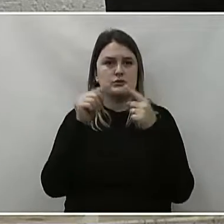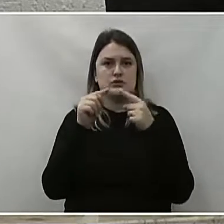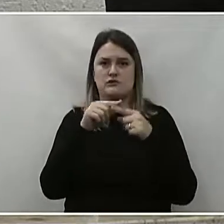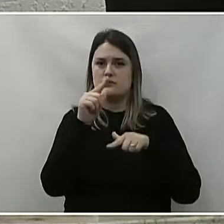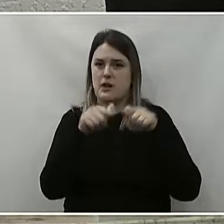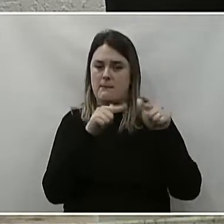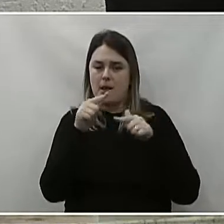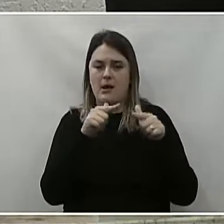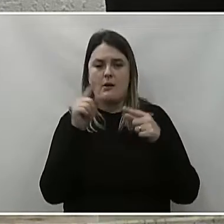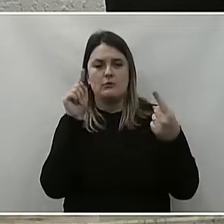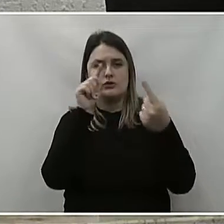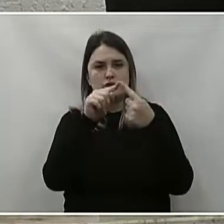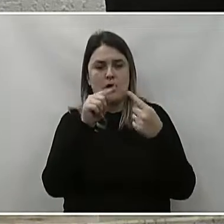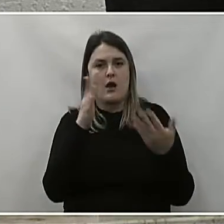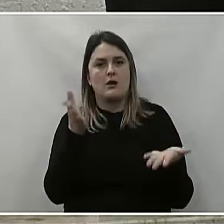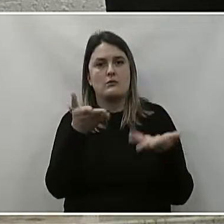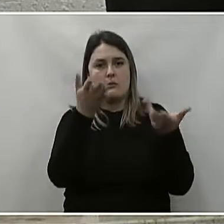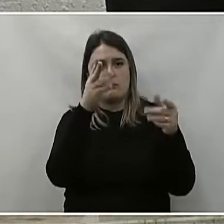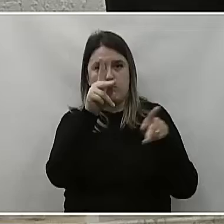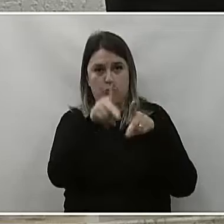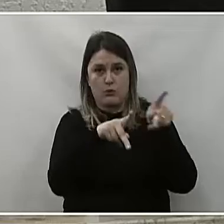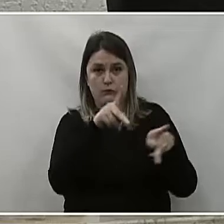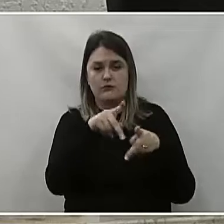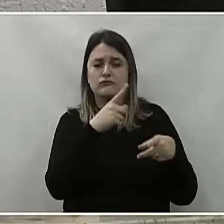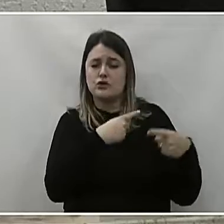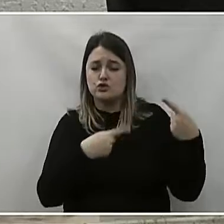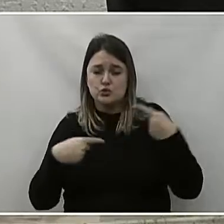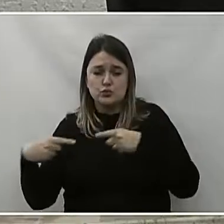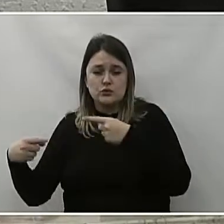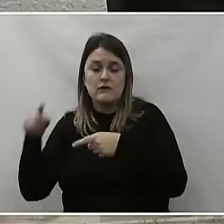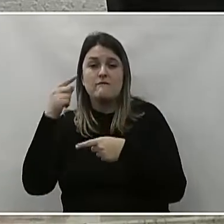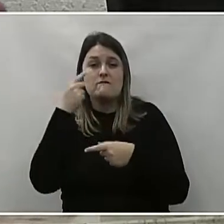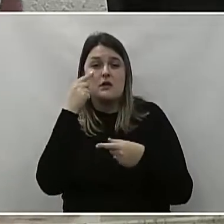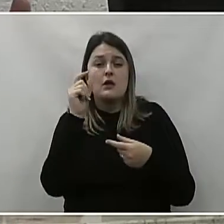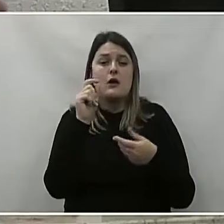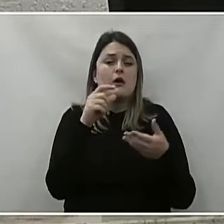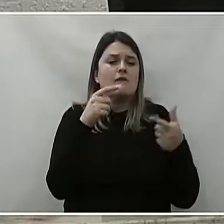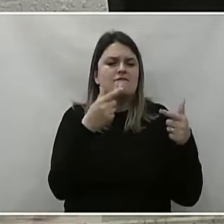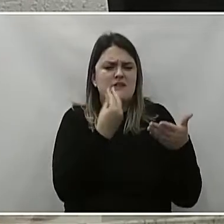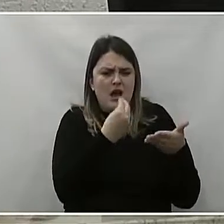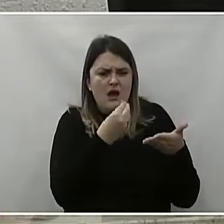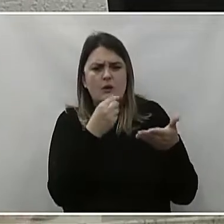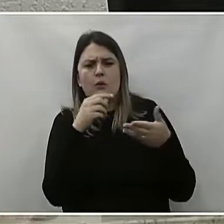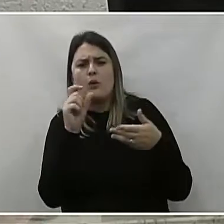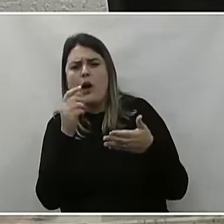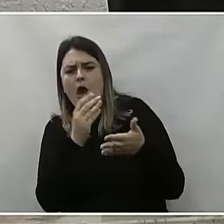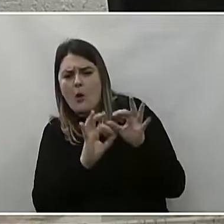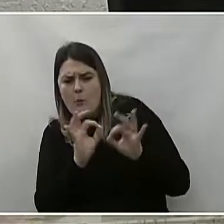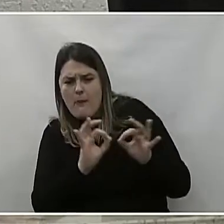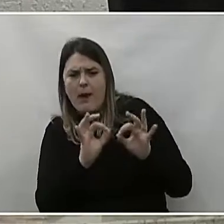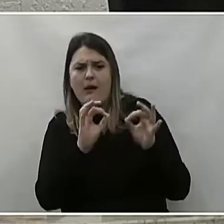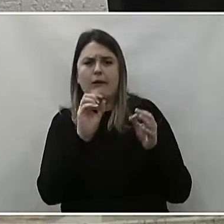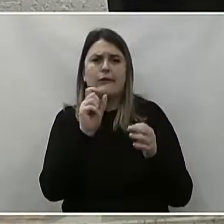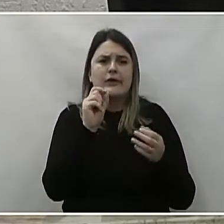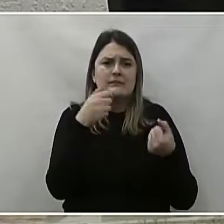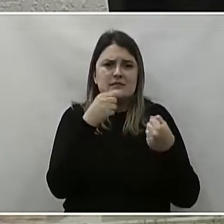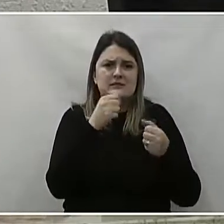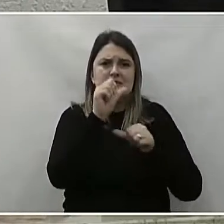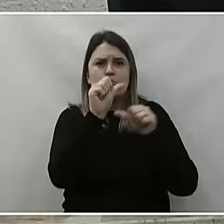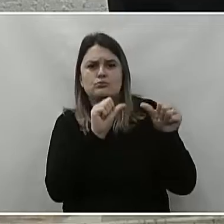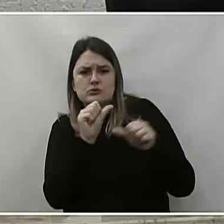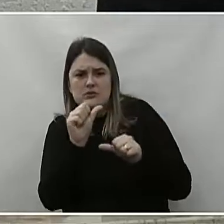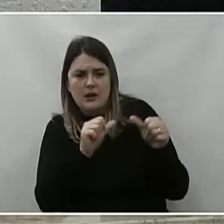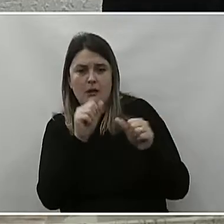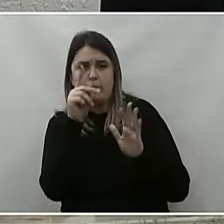dentro em trabalhar com o objetivo pelas pessoas, a gente discute e vê a falha, ou até mesmo parâmetros que a gente precisa